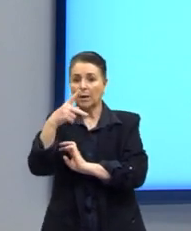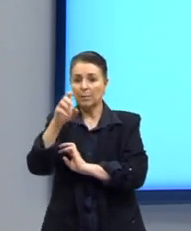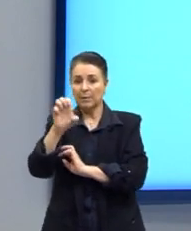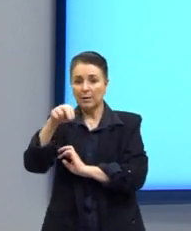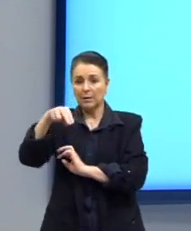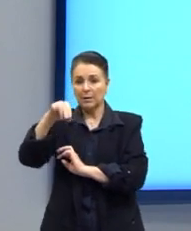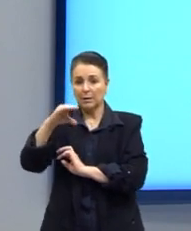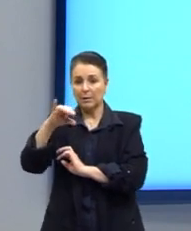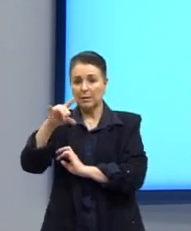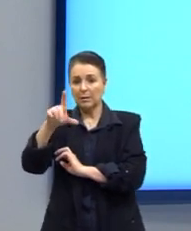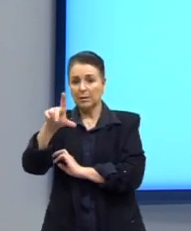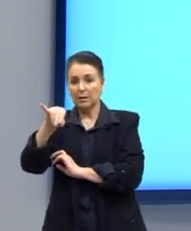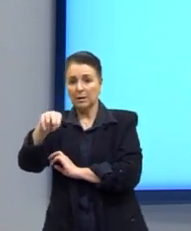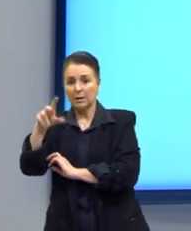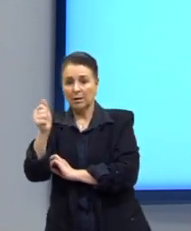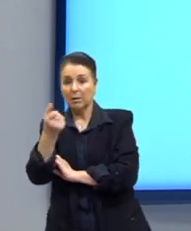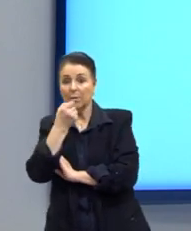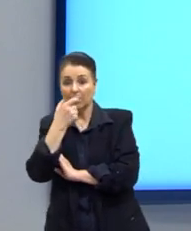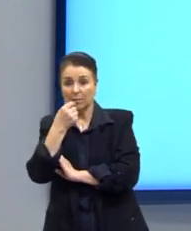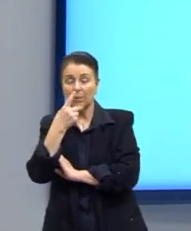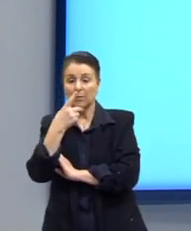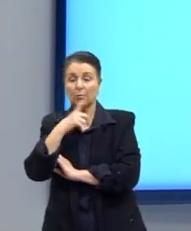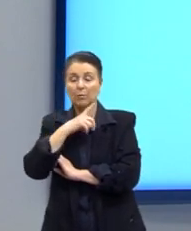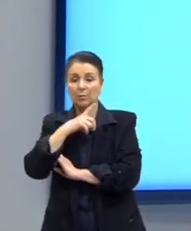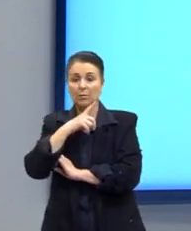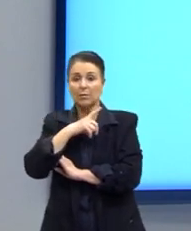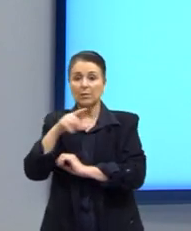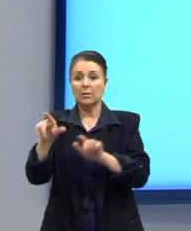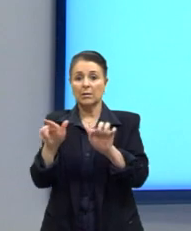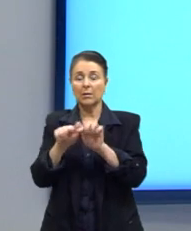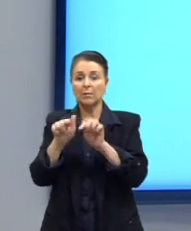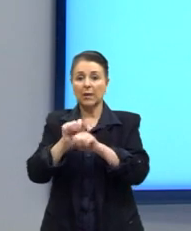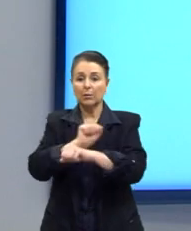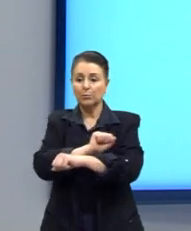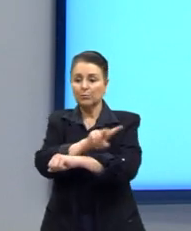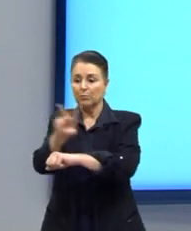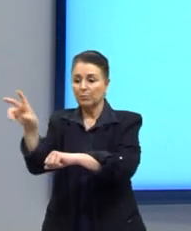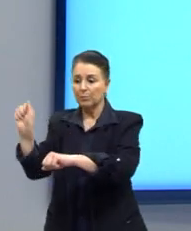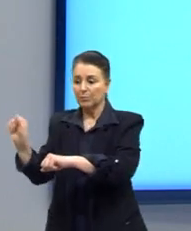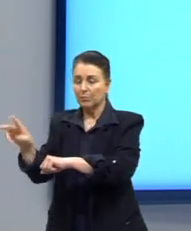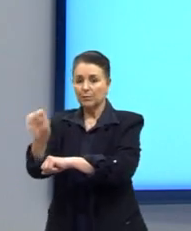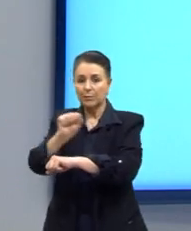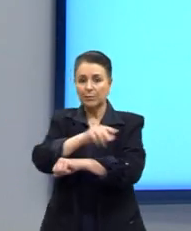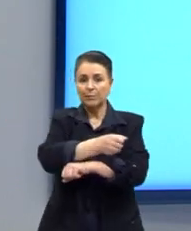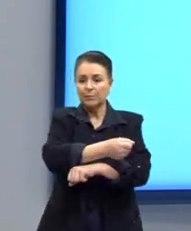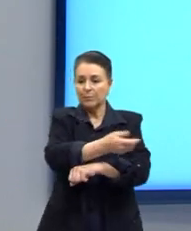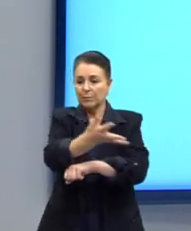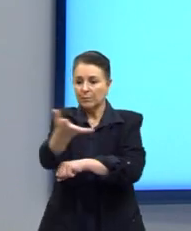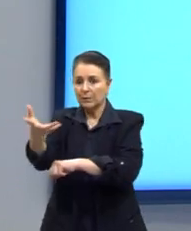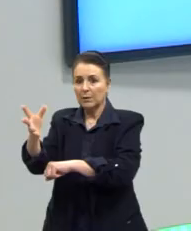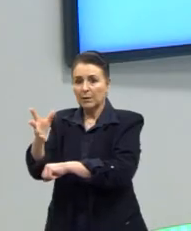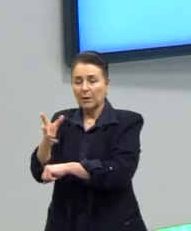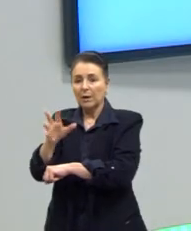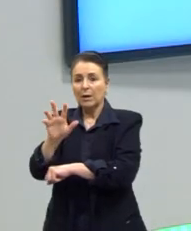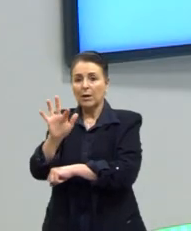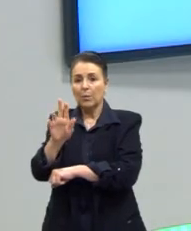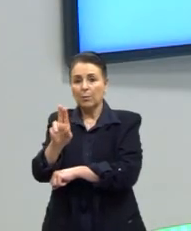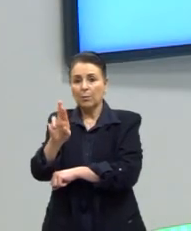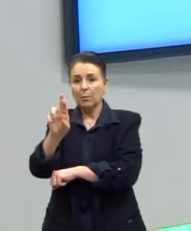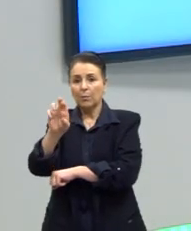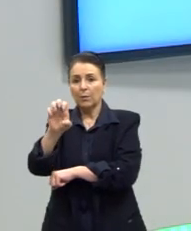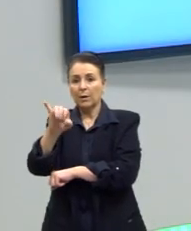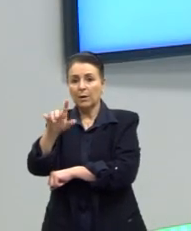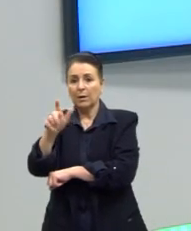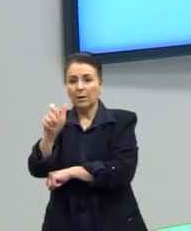conhecida, né? E na produção de fertilizantes. Por quê? A ureia, que é bem conhecida para quem trabalha aí com